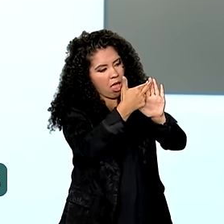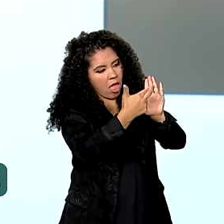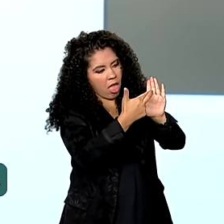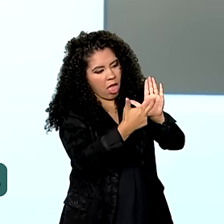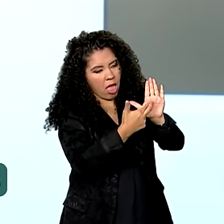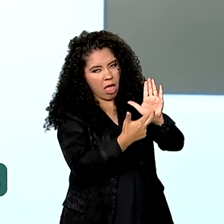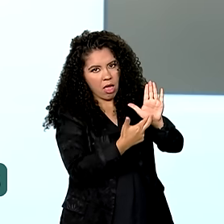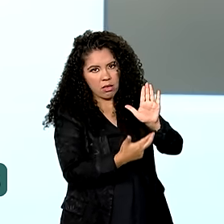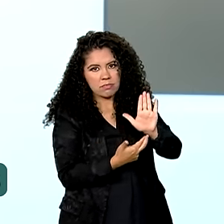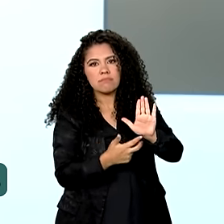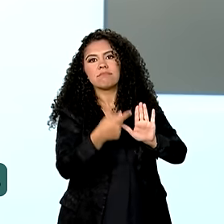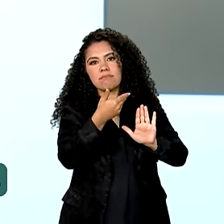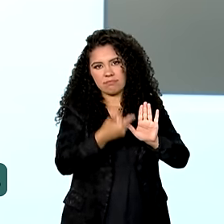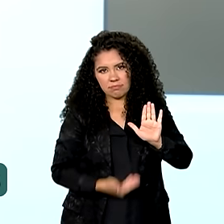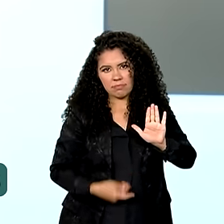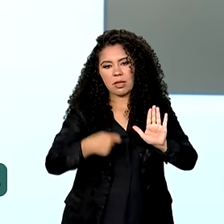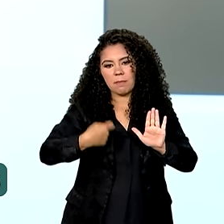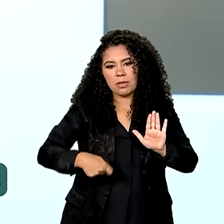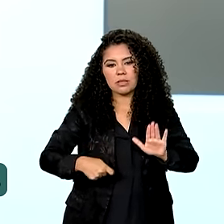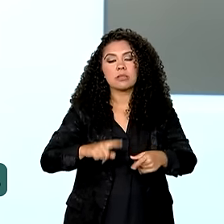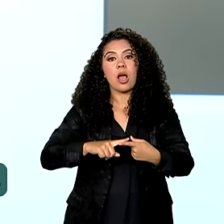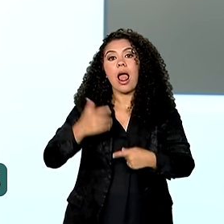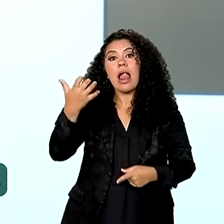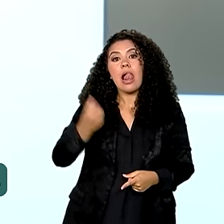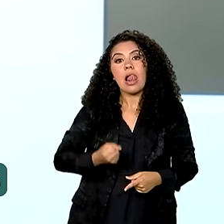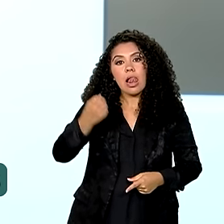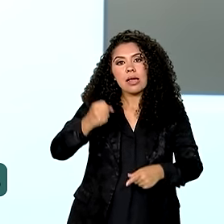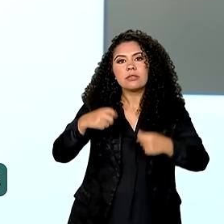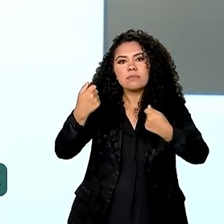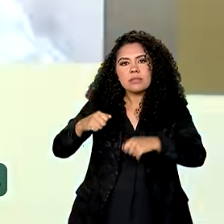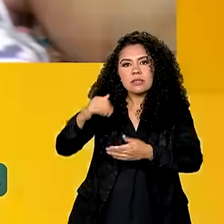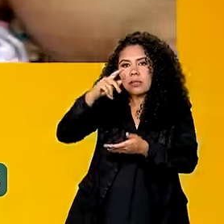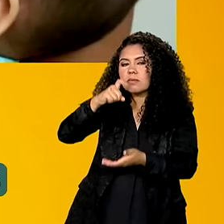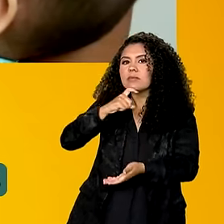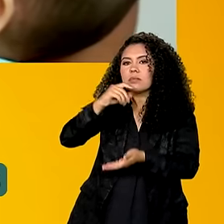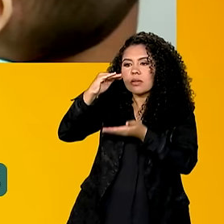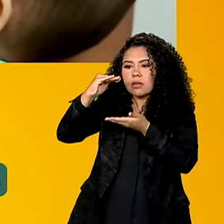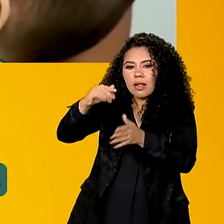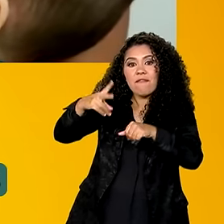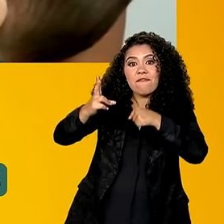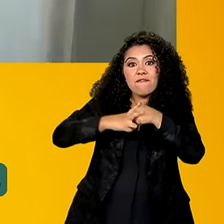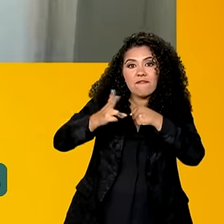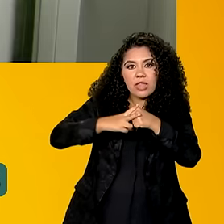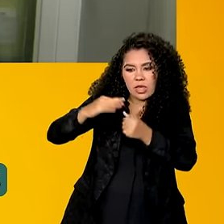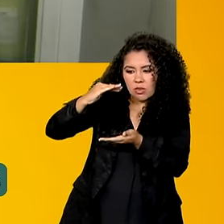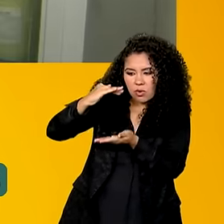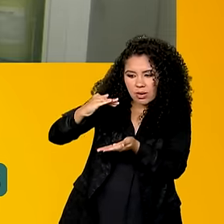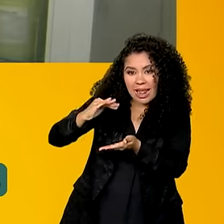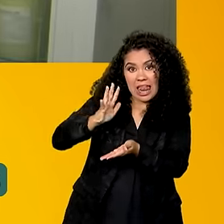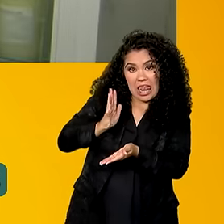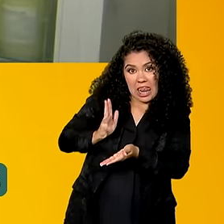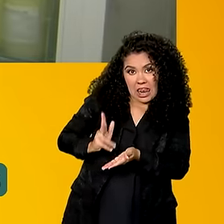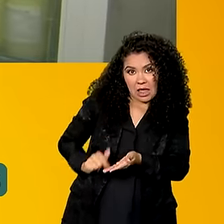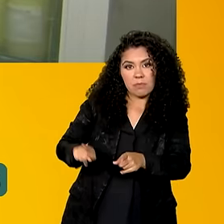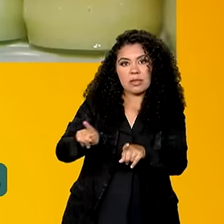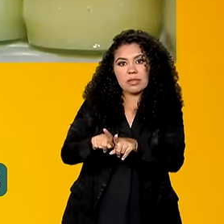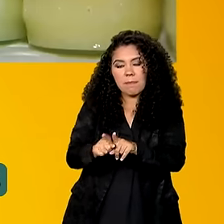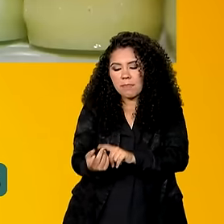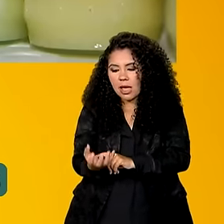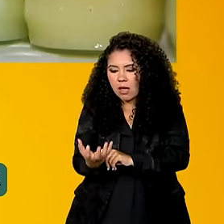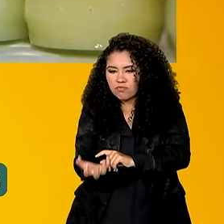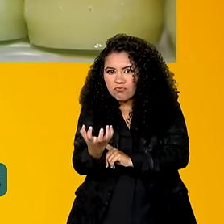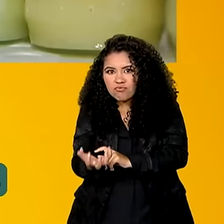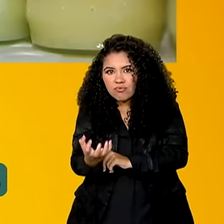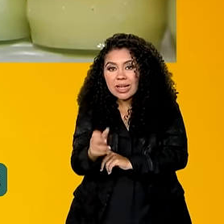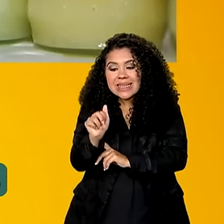algumas recomendações. O leite precisa ser armazenado em um frasco de vidro, lavado e fervido por 15